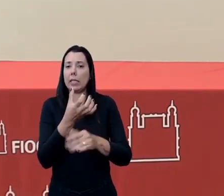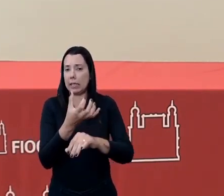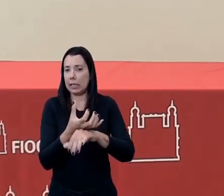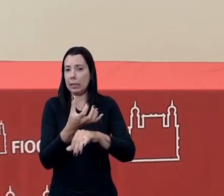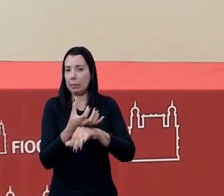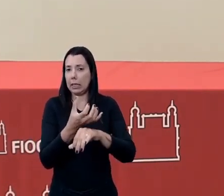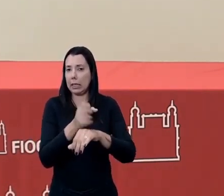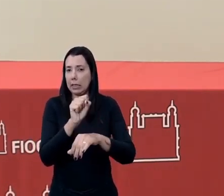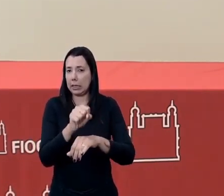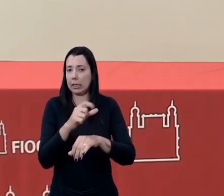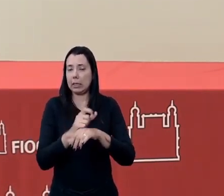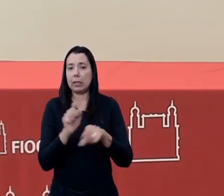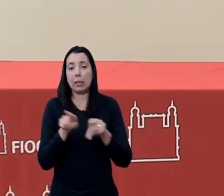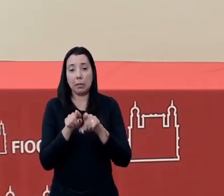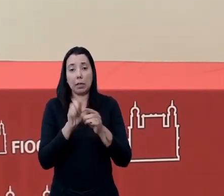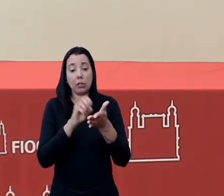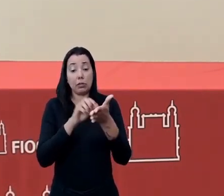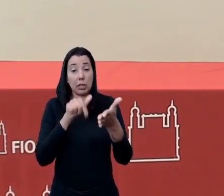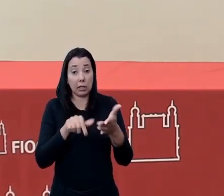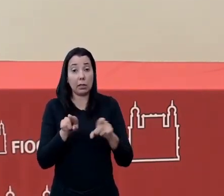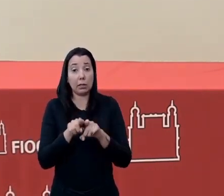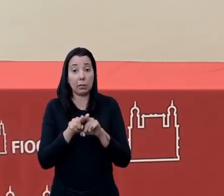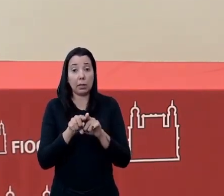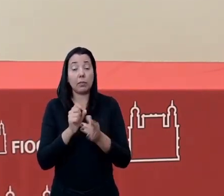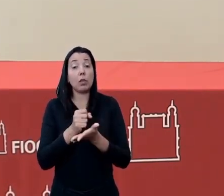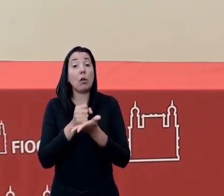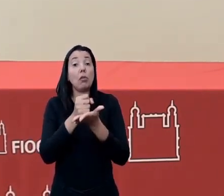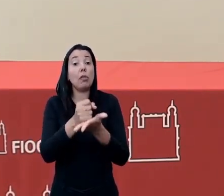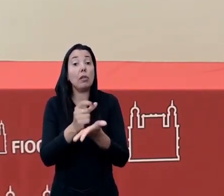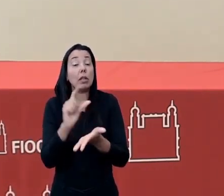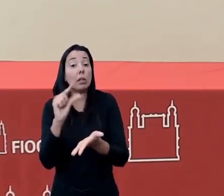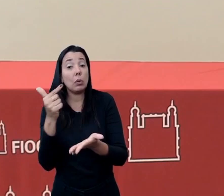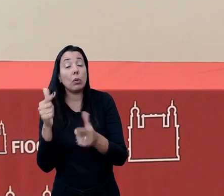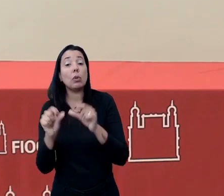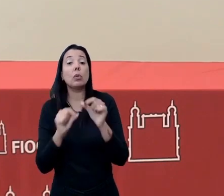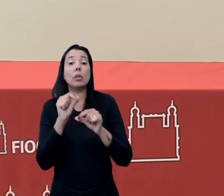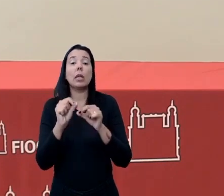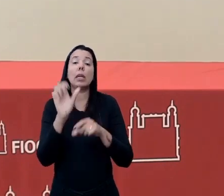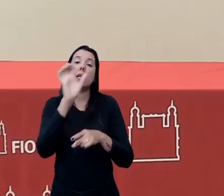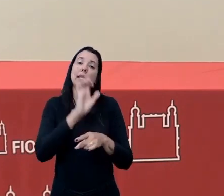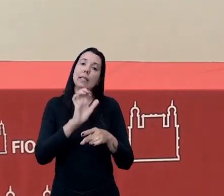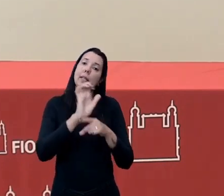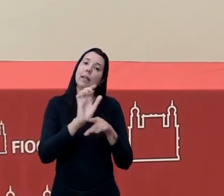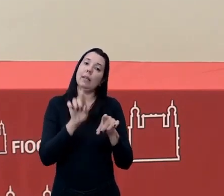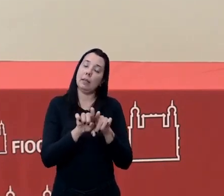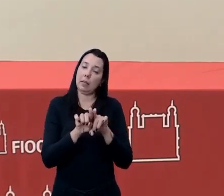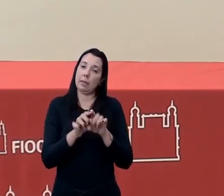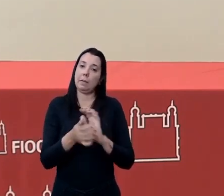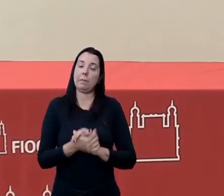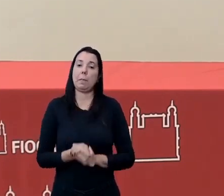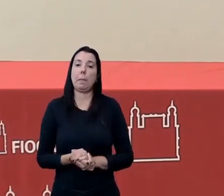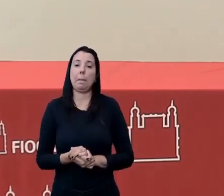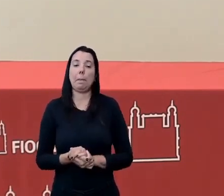ofertando atividades aqui, mas a gente também vem ofertando em outros estados. Então,